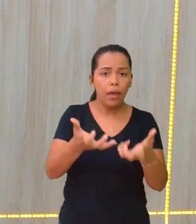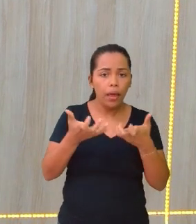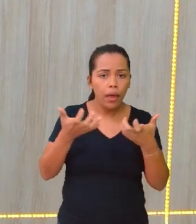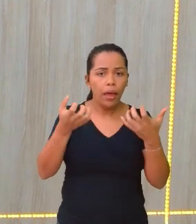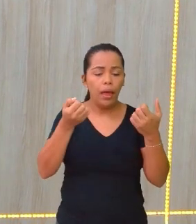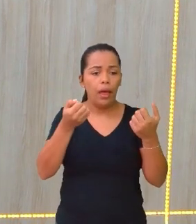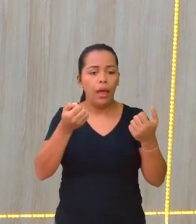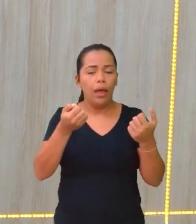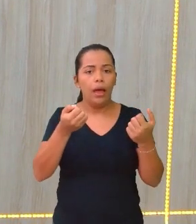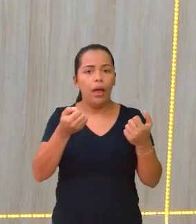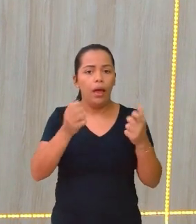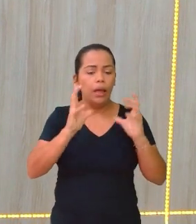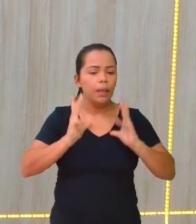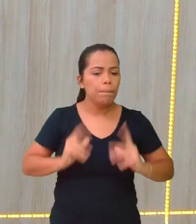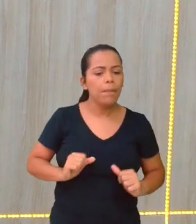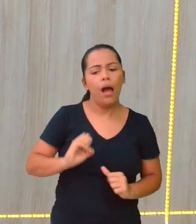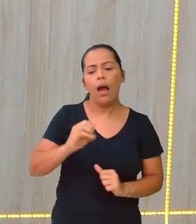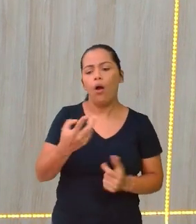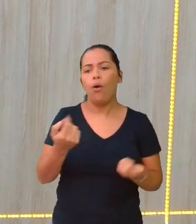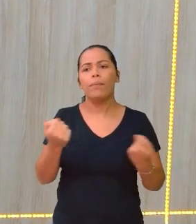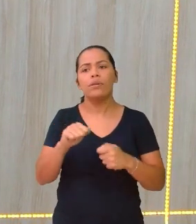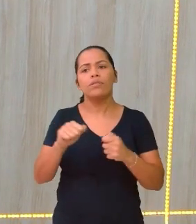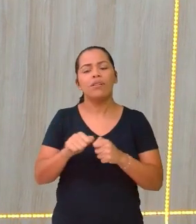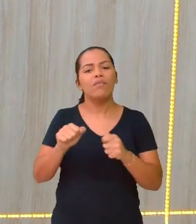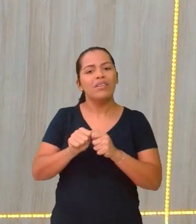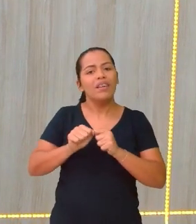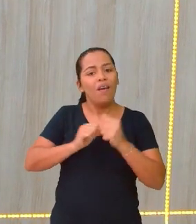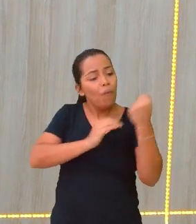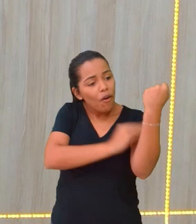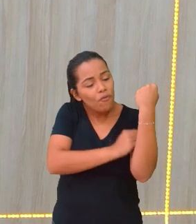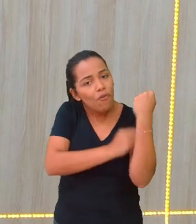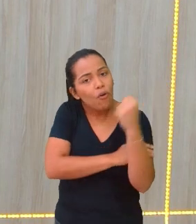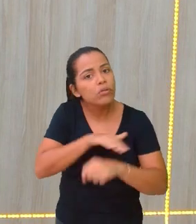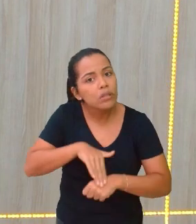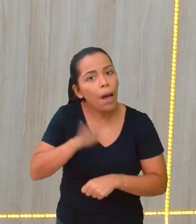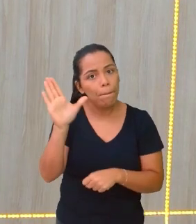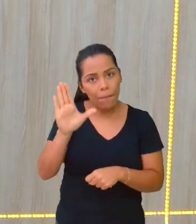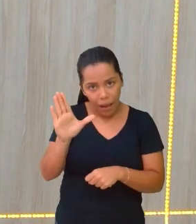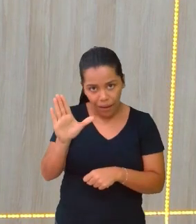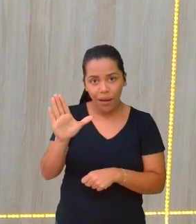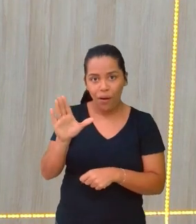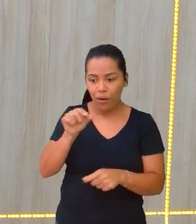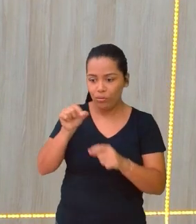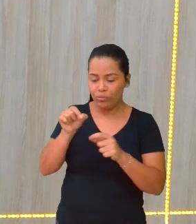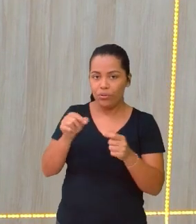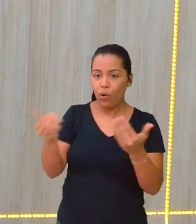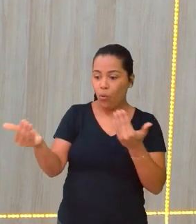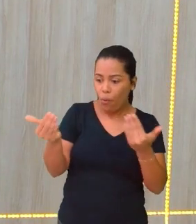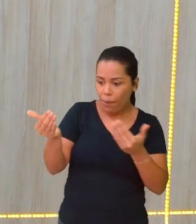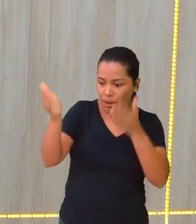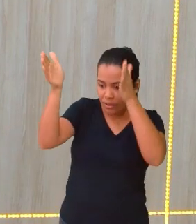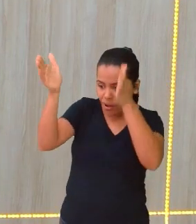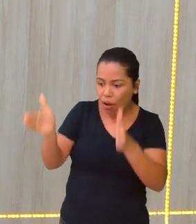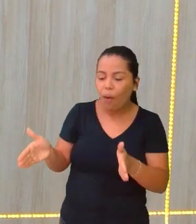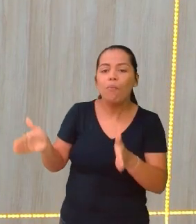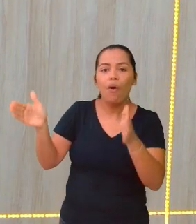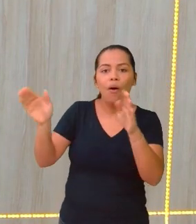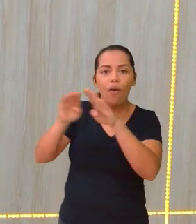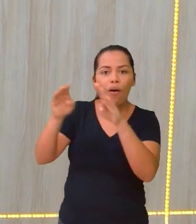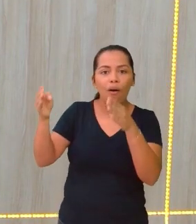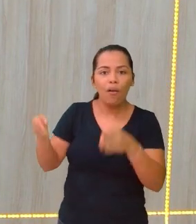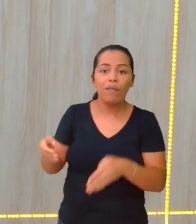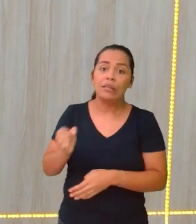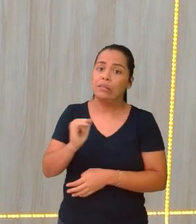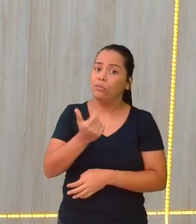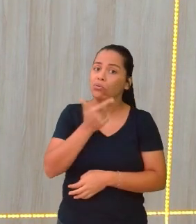Ele precisa imprimir uma força maior do que esse móvel. Se ele não consegue deslocar, então ele vai ter que pedir